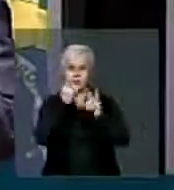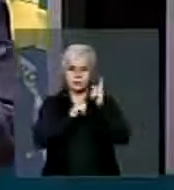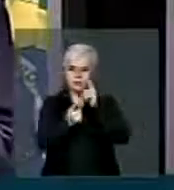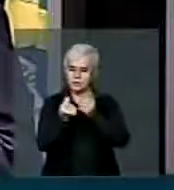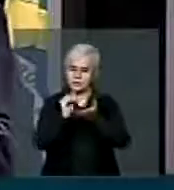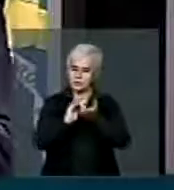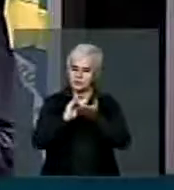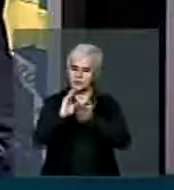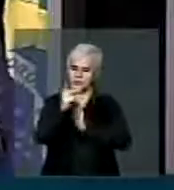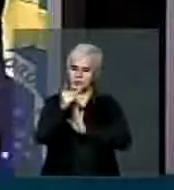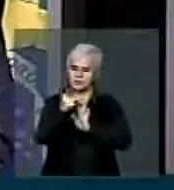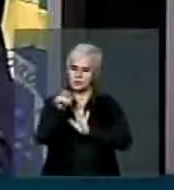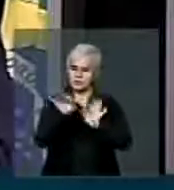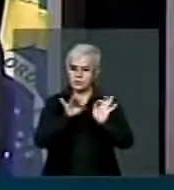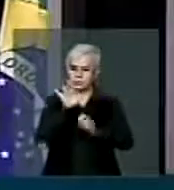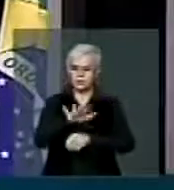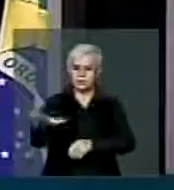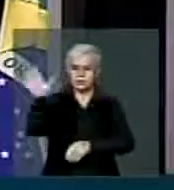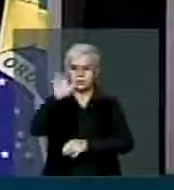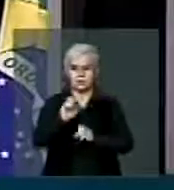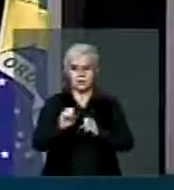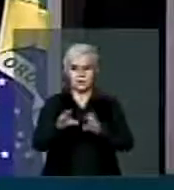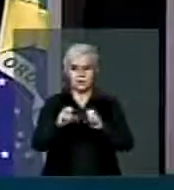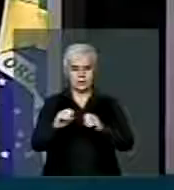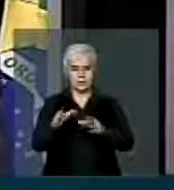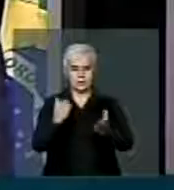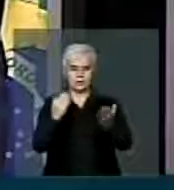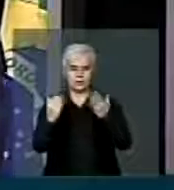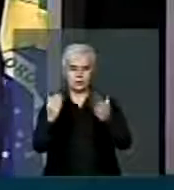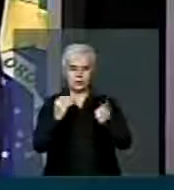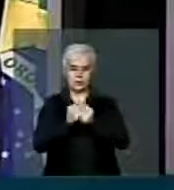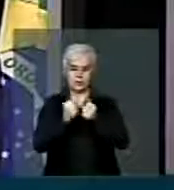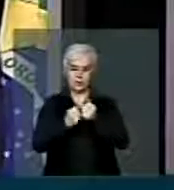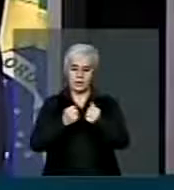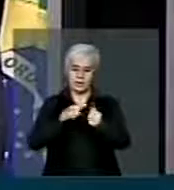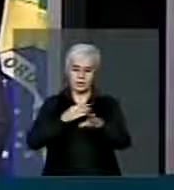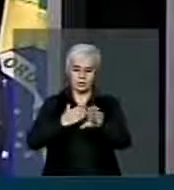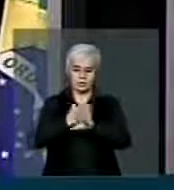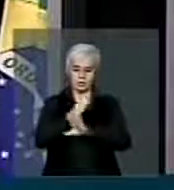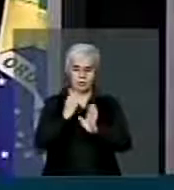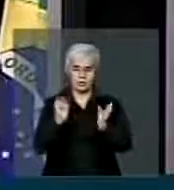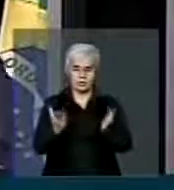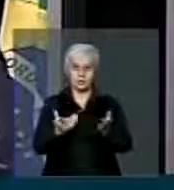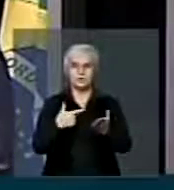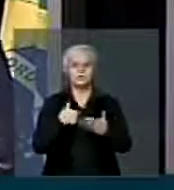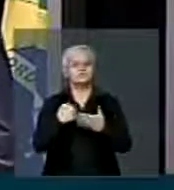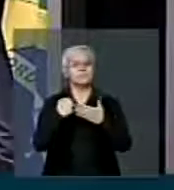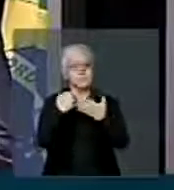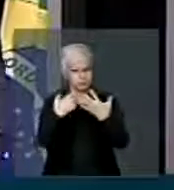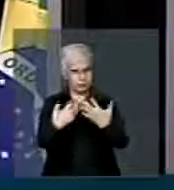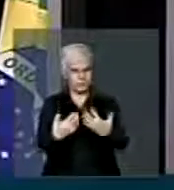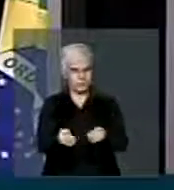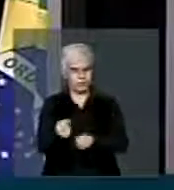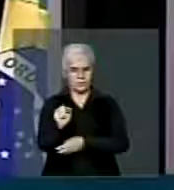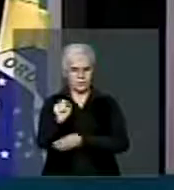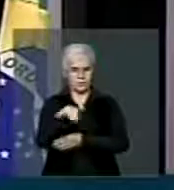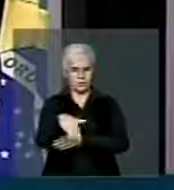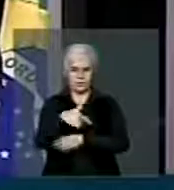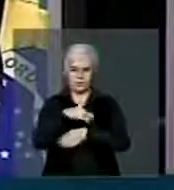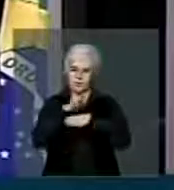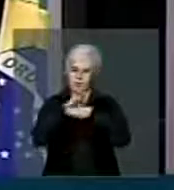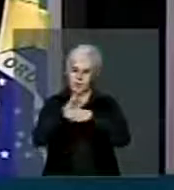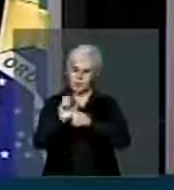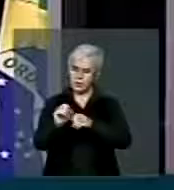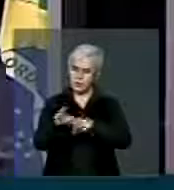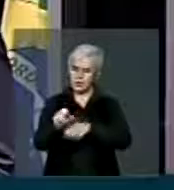do Programa Nacional de Educação nos modos aprovados hoje. Sou favorável, sou a favor da